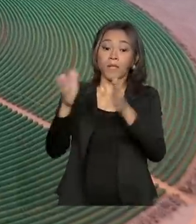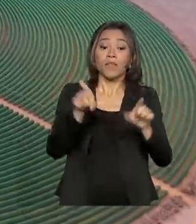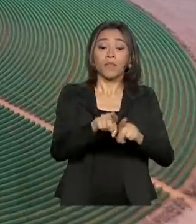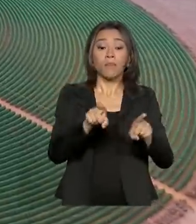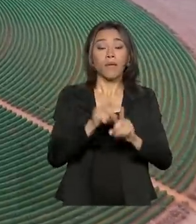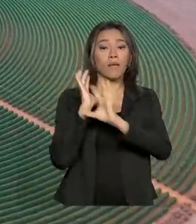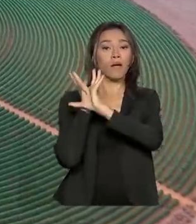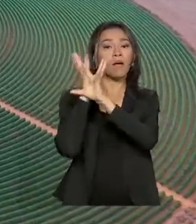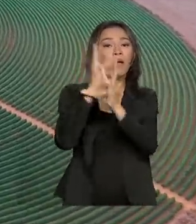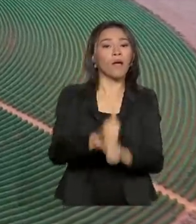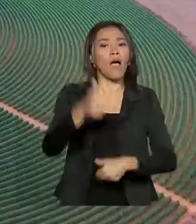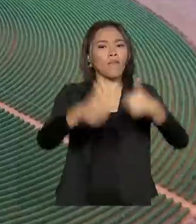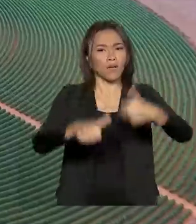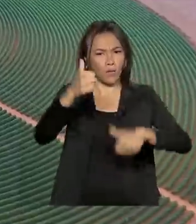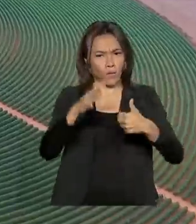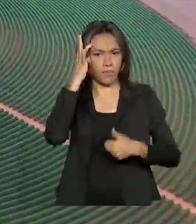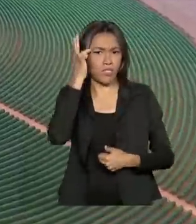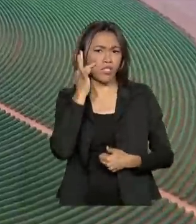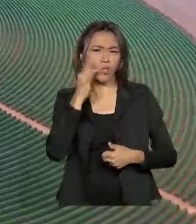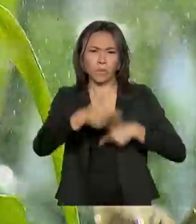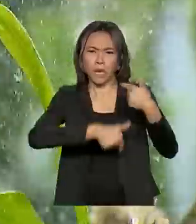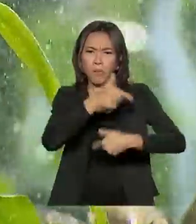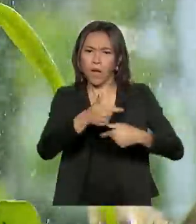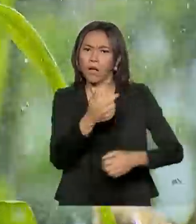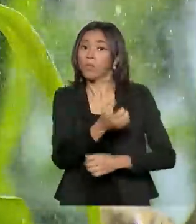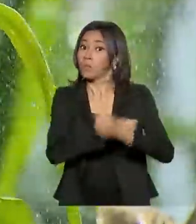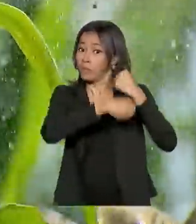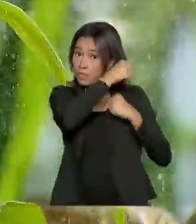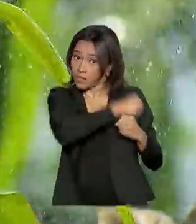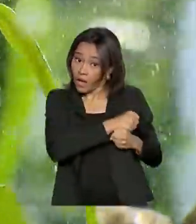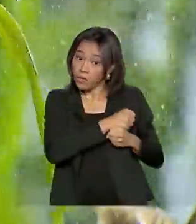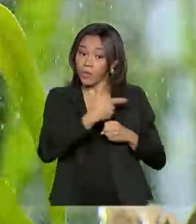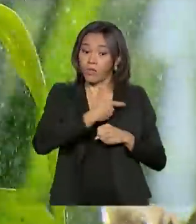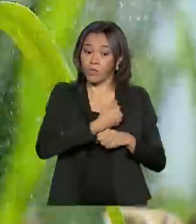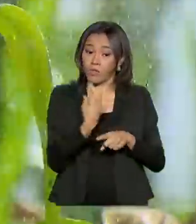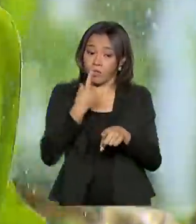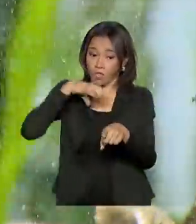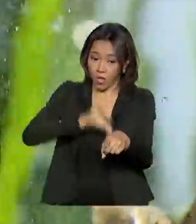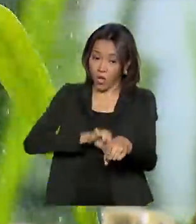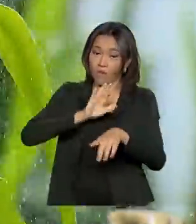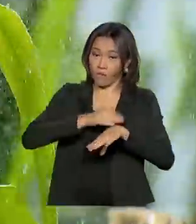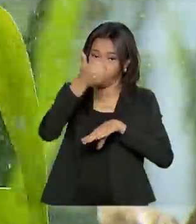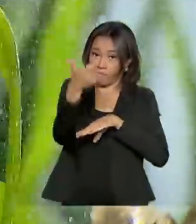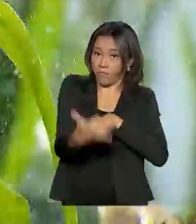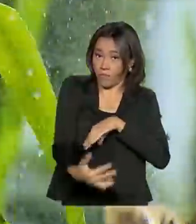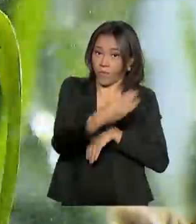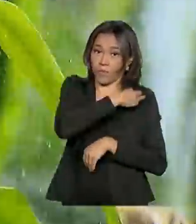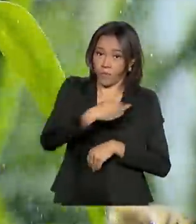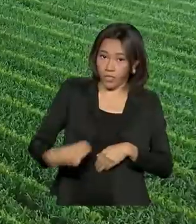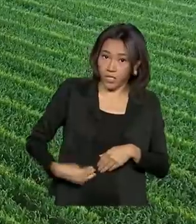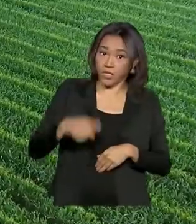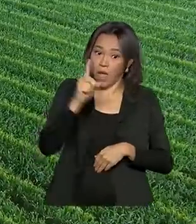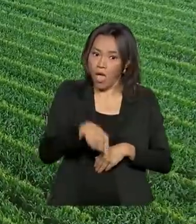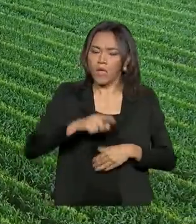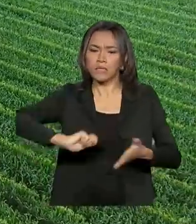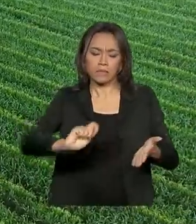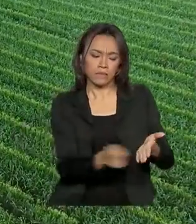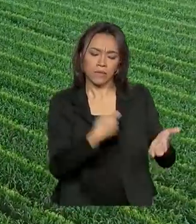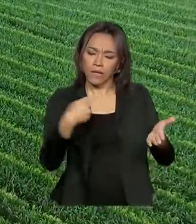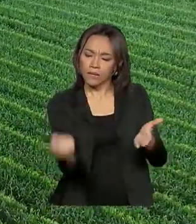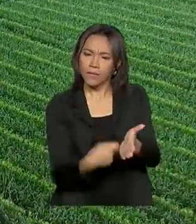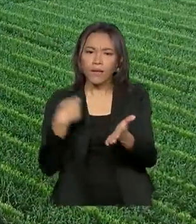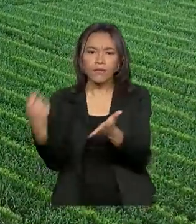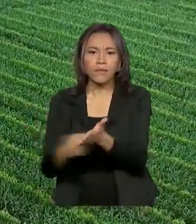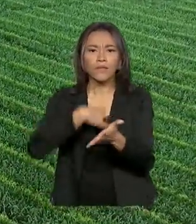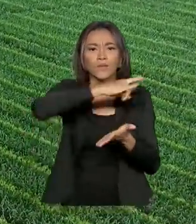sobre o trabalho realizado no ano passado. 2019, segundo ela, foi marcado por assinaturas de